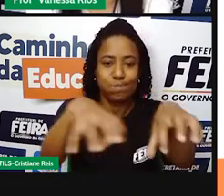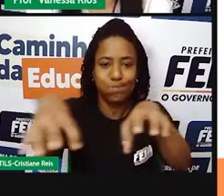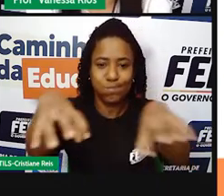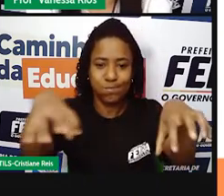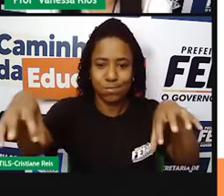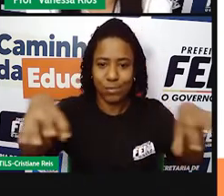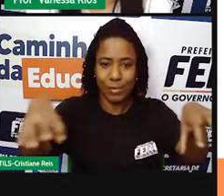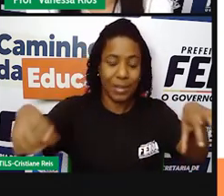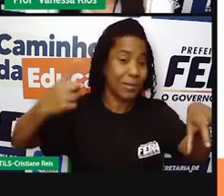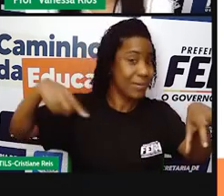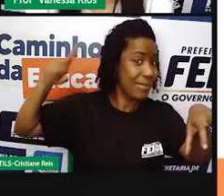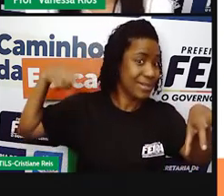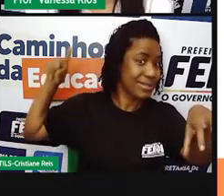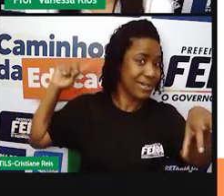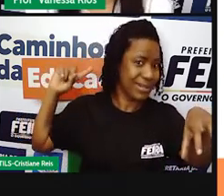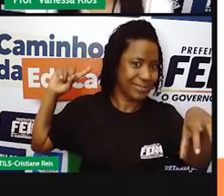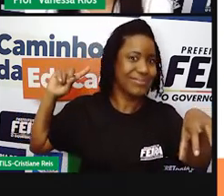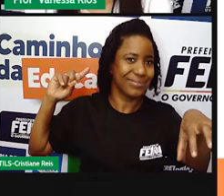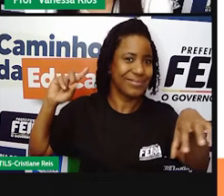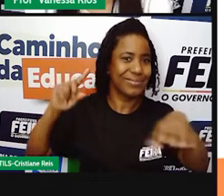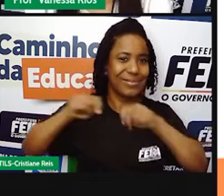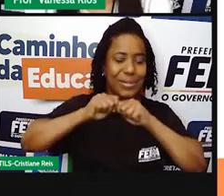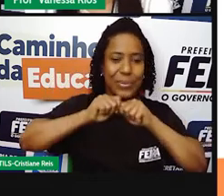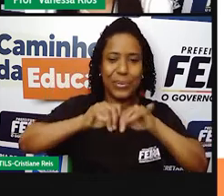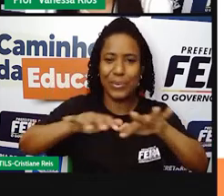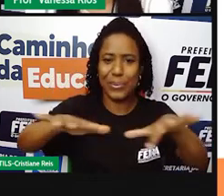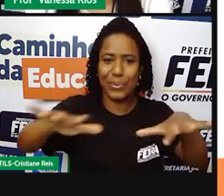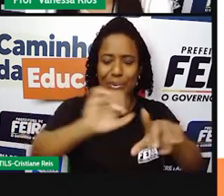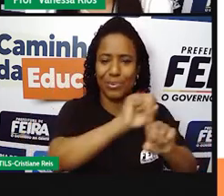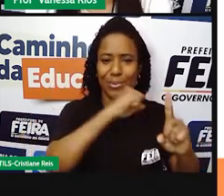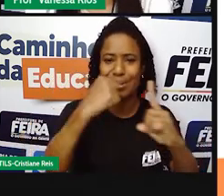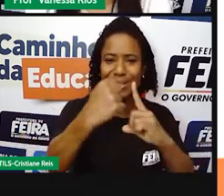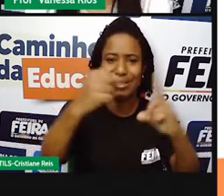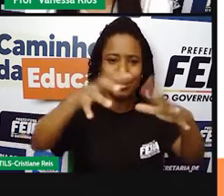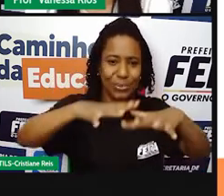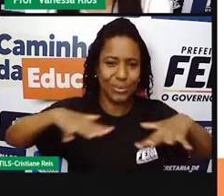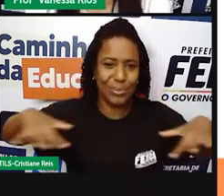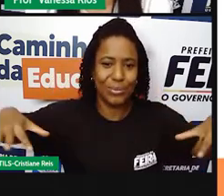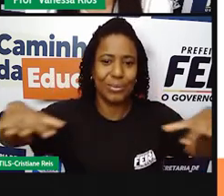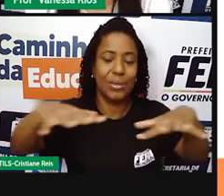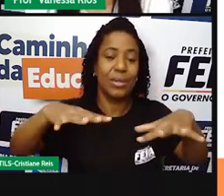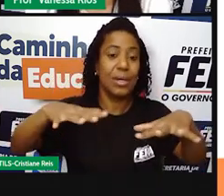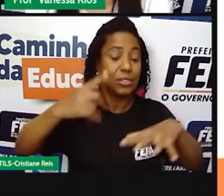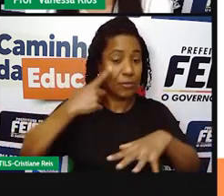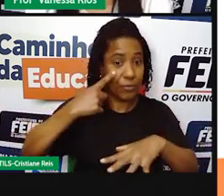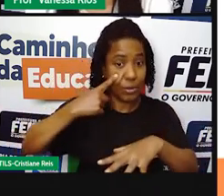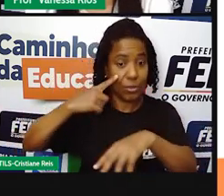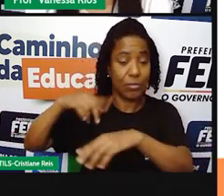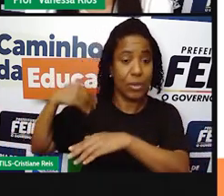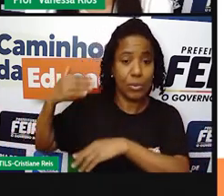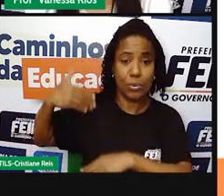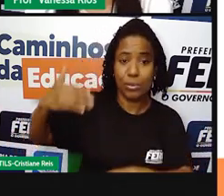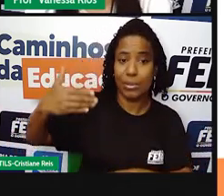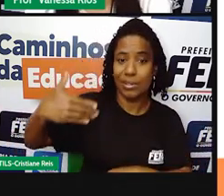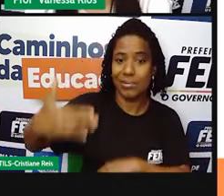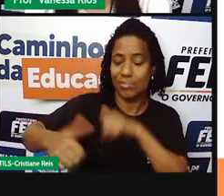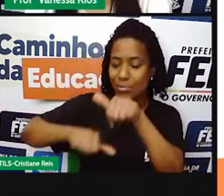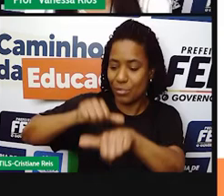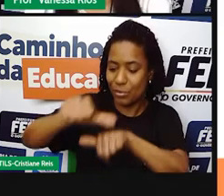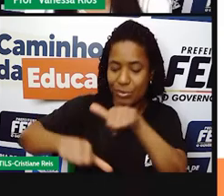civilizações. E que no decorrer do tempo sofreu alterações, como a gente já observou. As